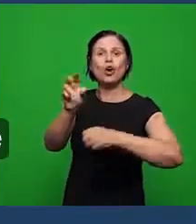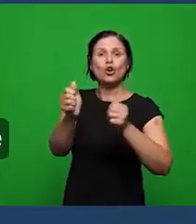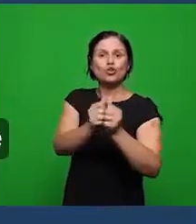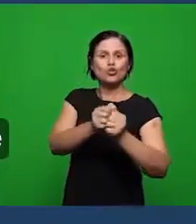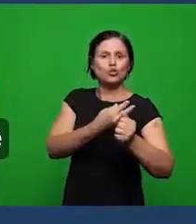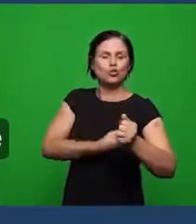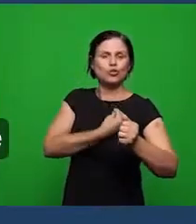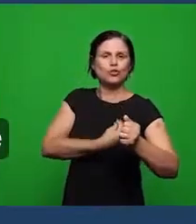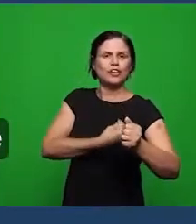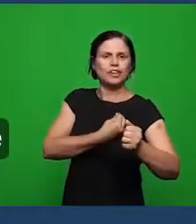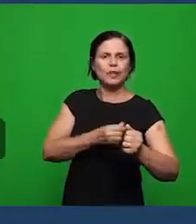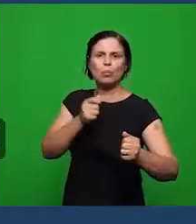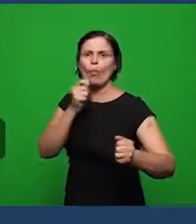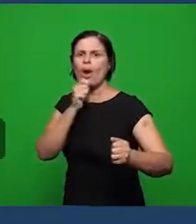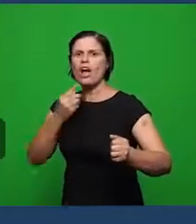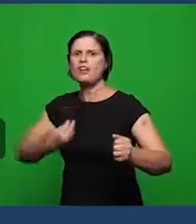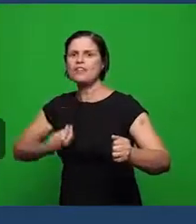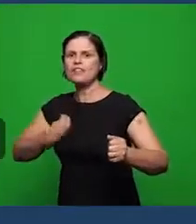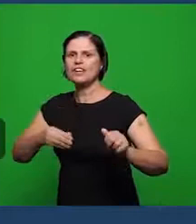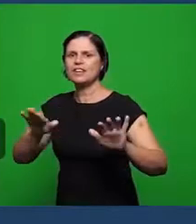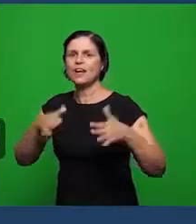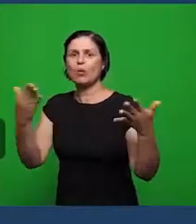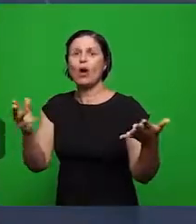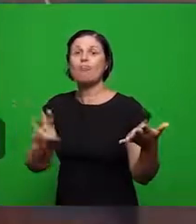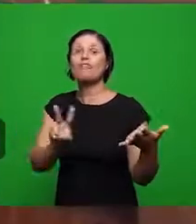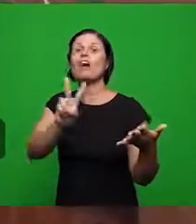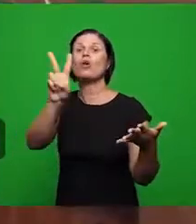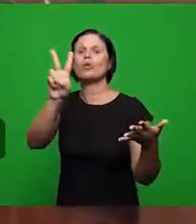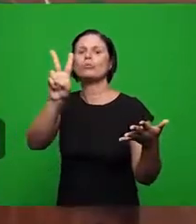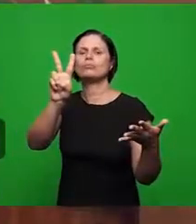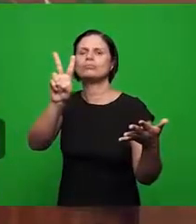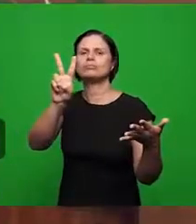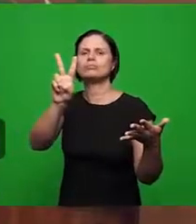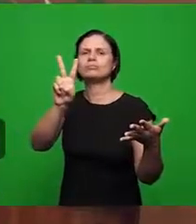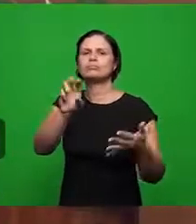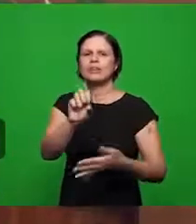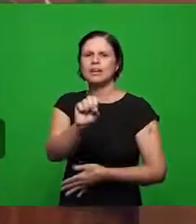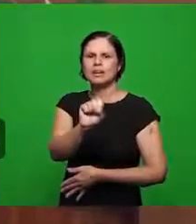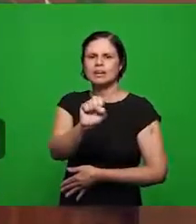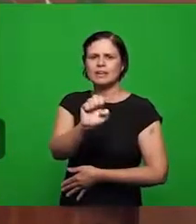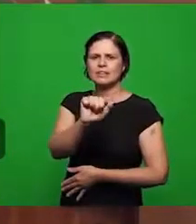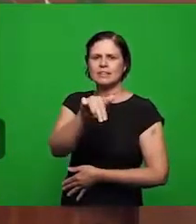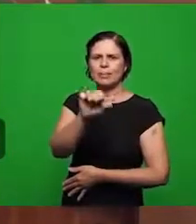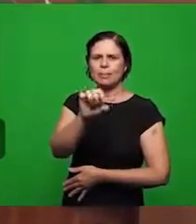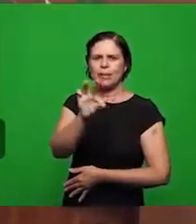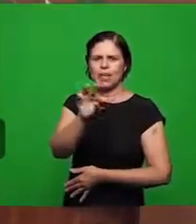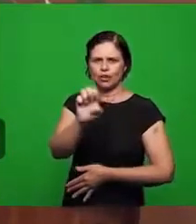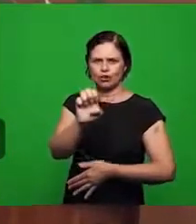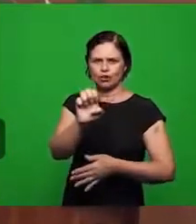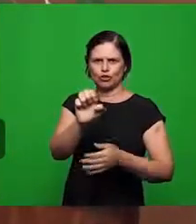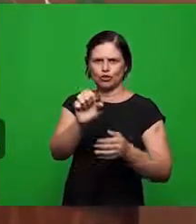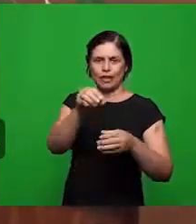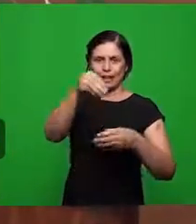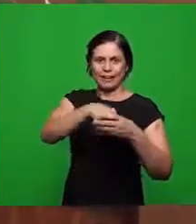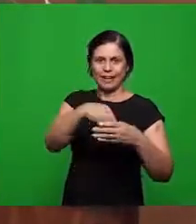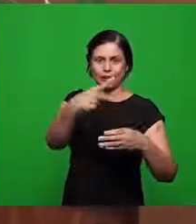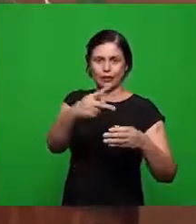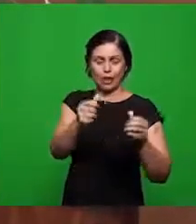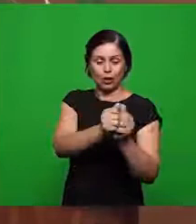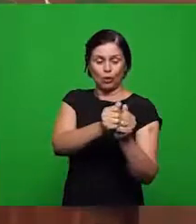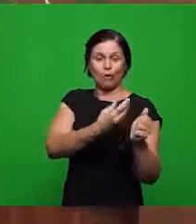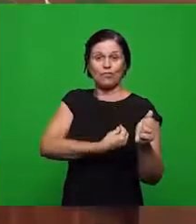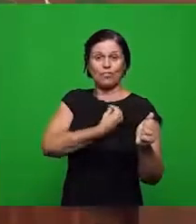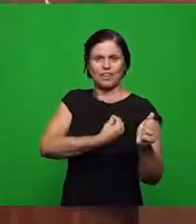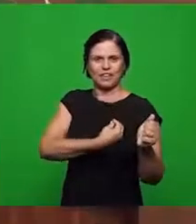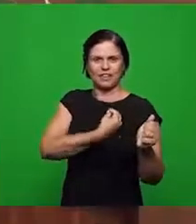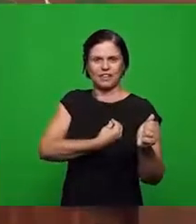então vamos aqui a resposta o valor da semente com vida e quando